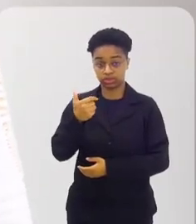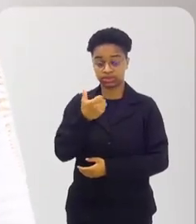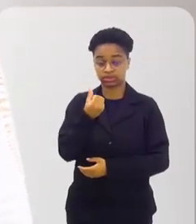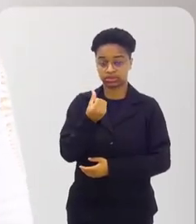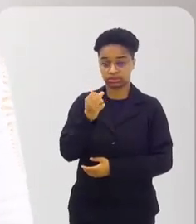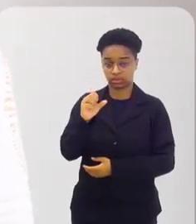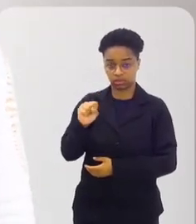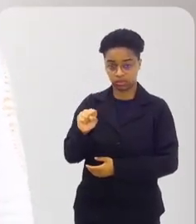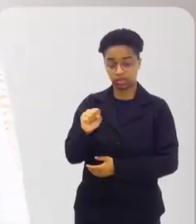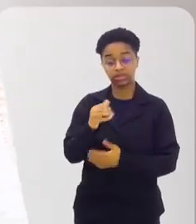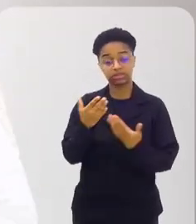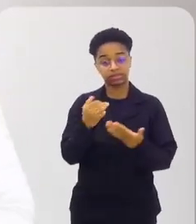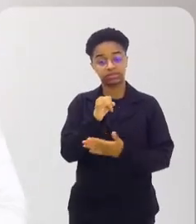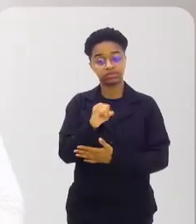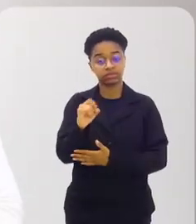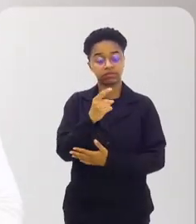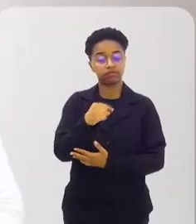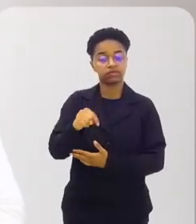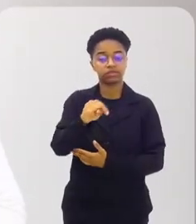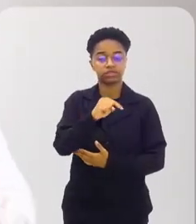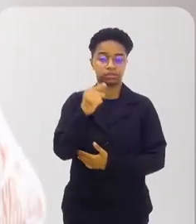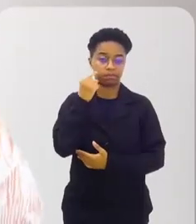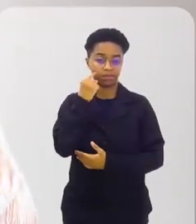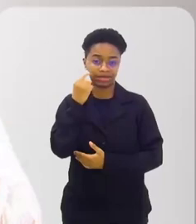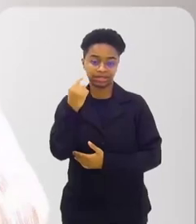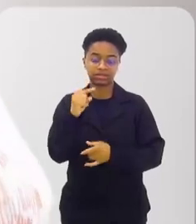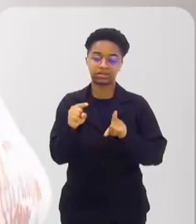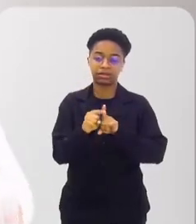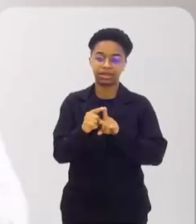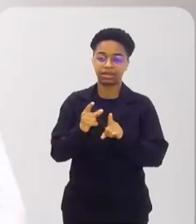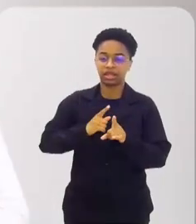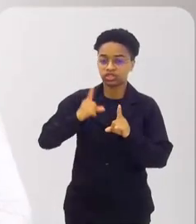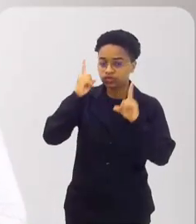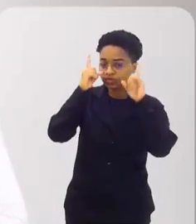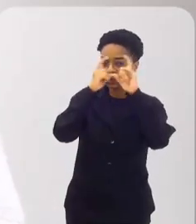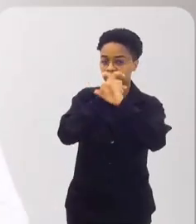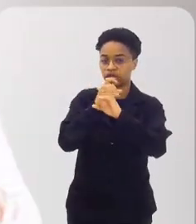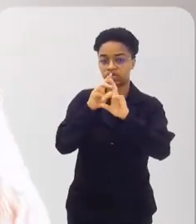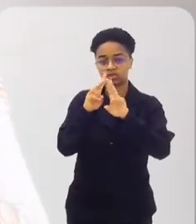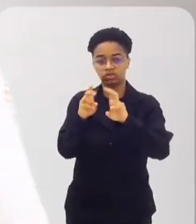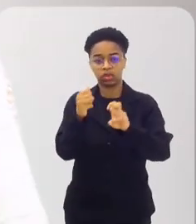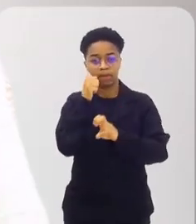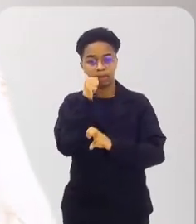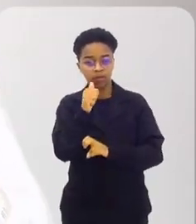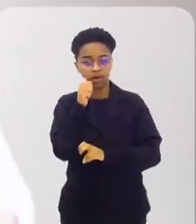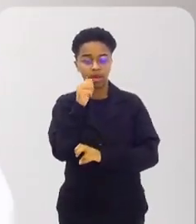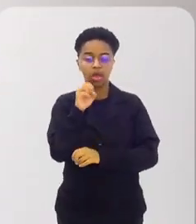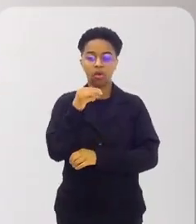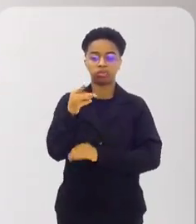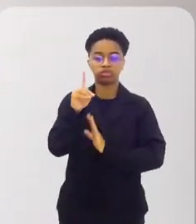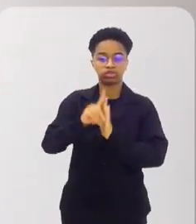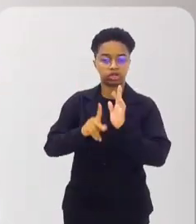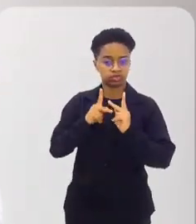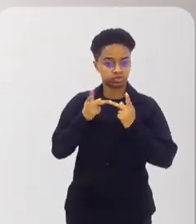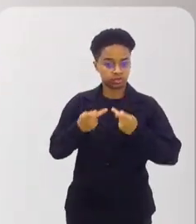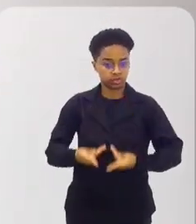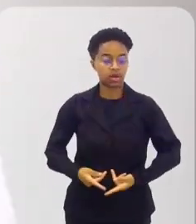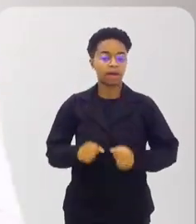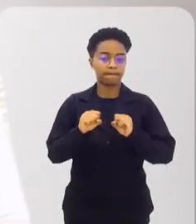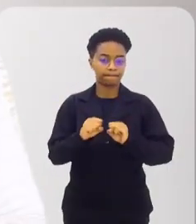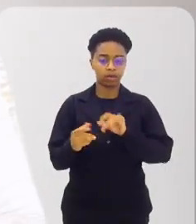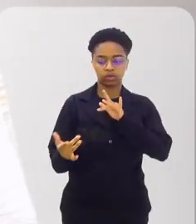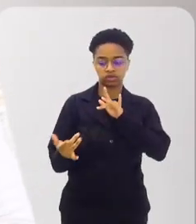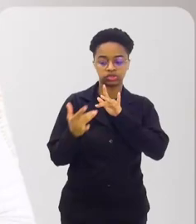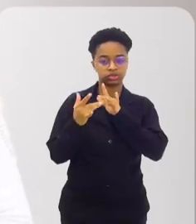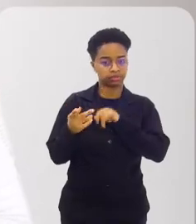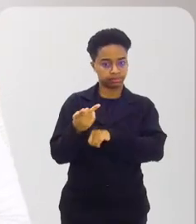2588-1268, para que vocês que puderem pensar e estiverem com alguma dificuldade com relação às mulheres, com relação aos direitos humanos,